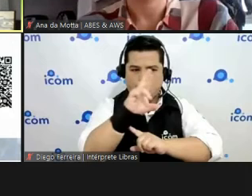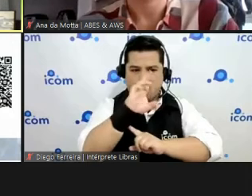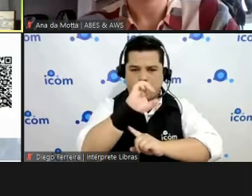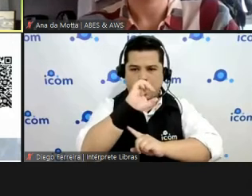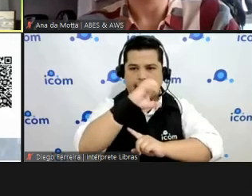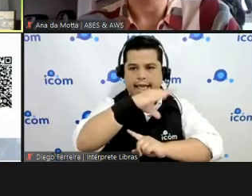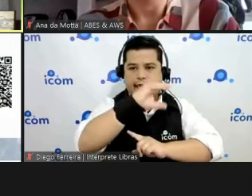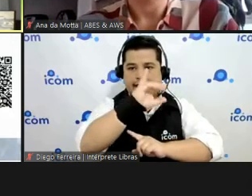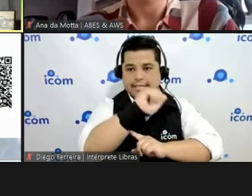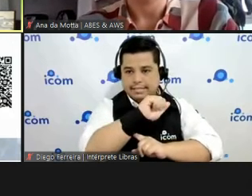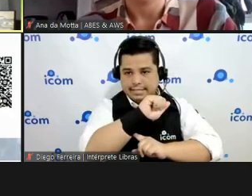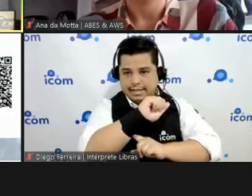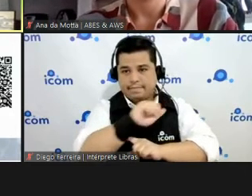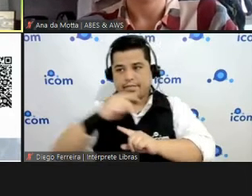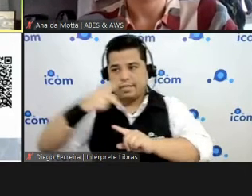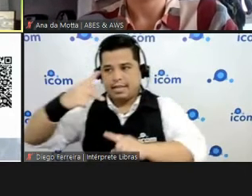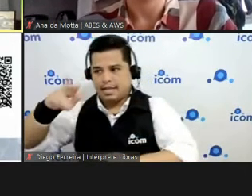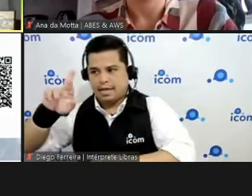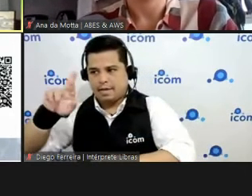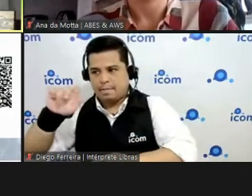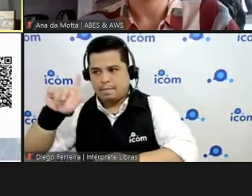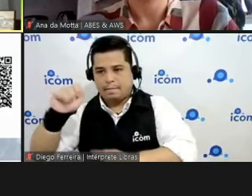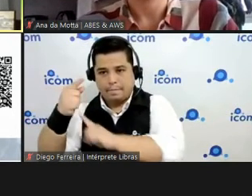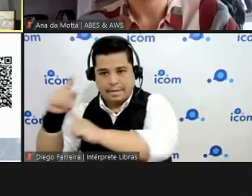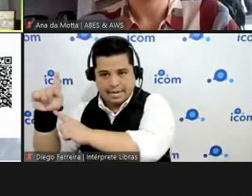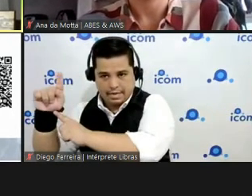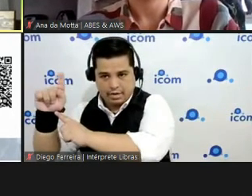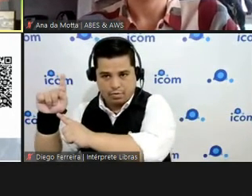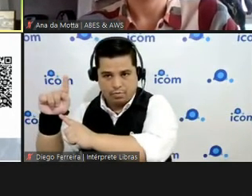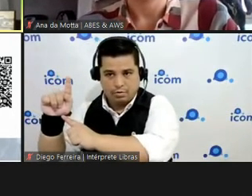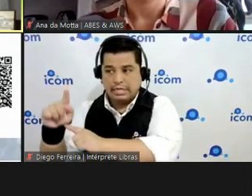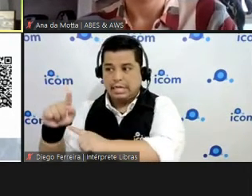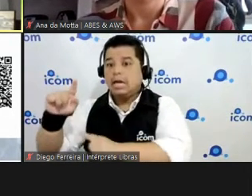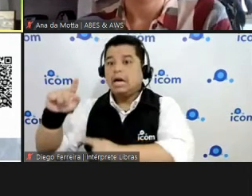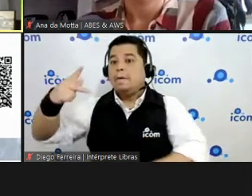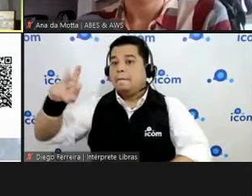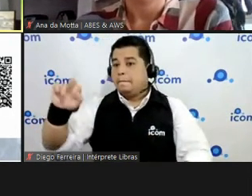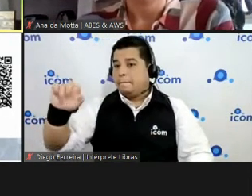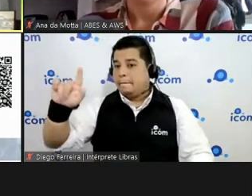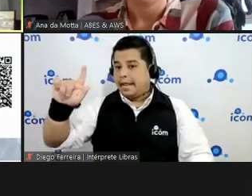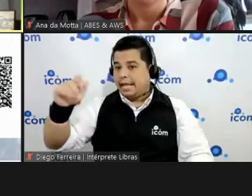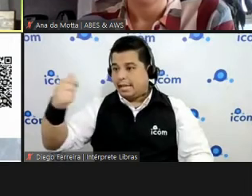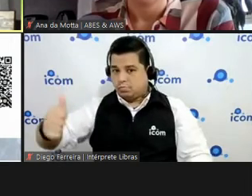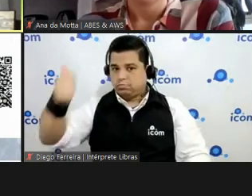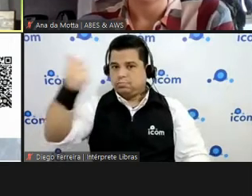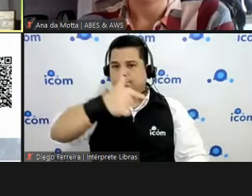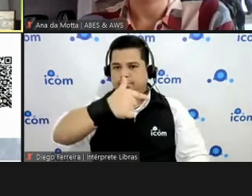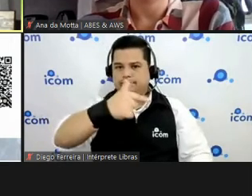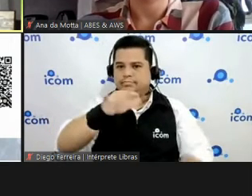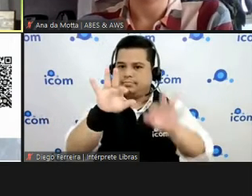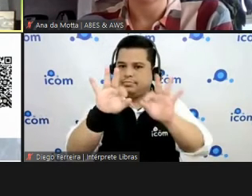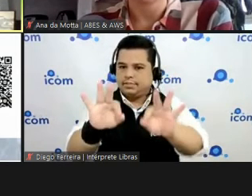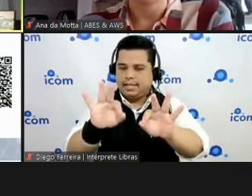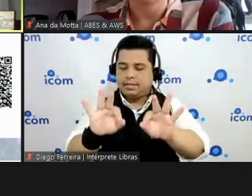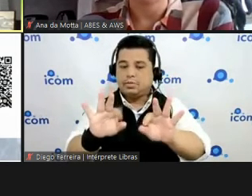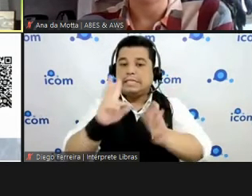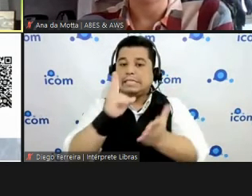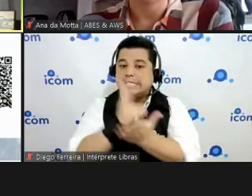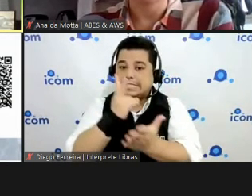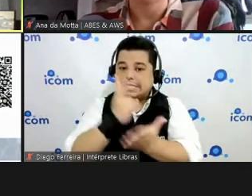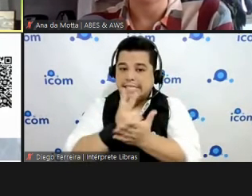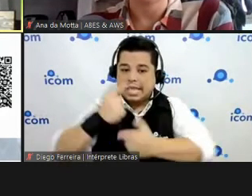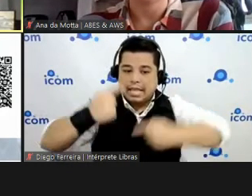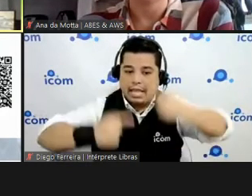envolvida tá vendo? então você imagina por exemplo ah eu tenho um catálogo de fornecedores né? e aí vou dar um exemplo aqui eu botei ali